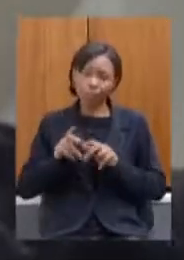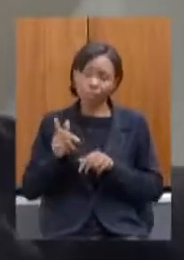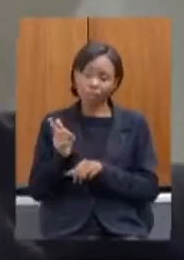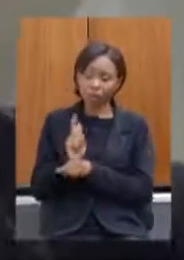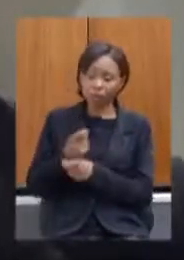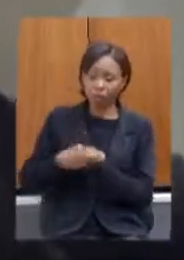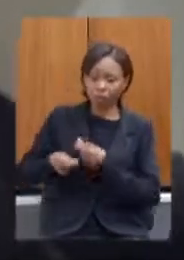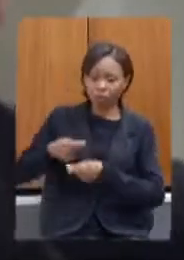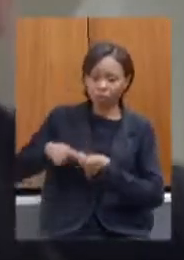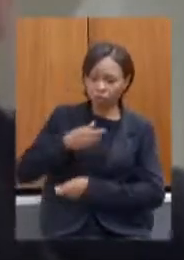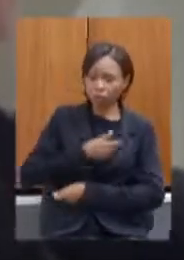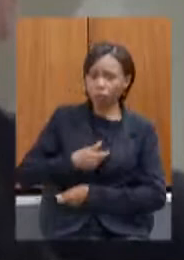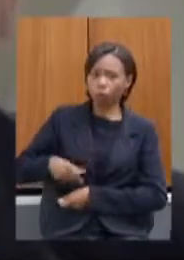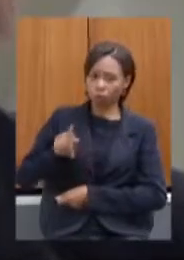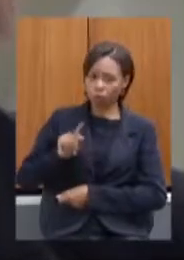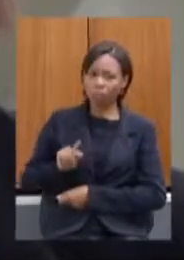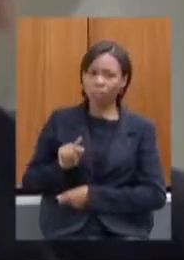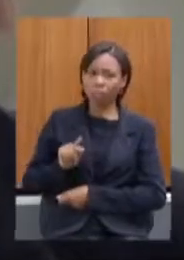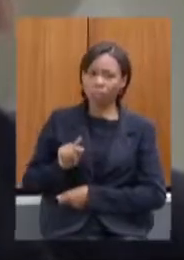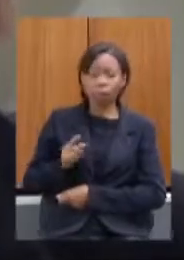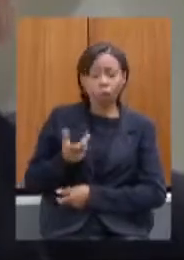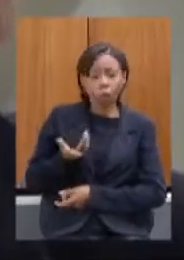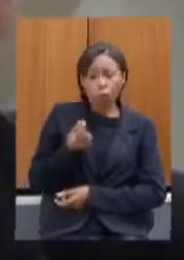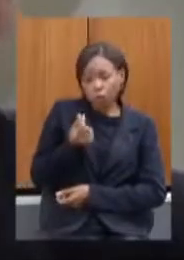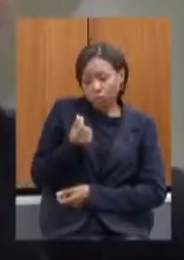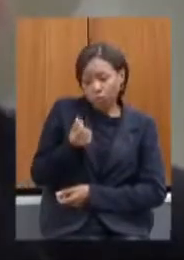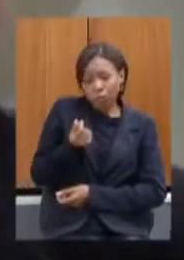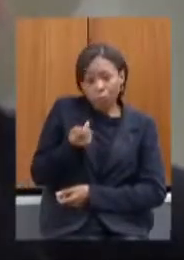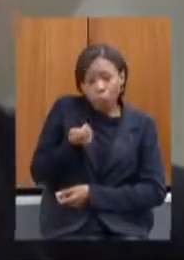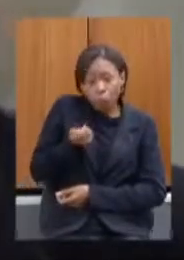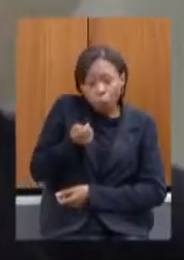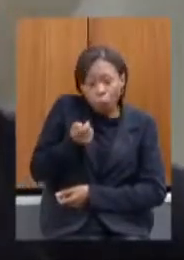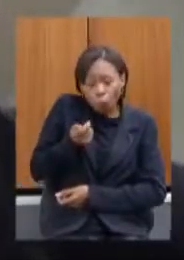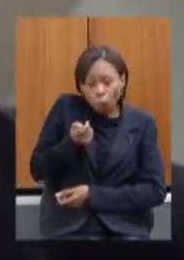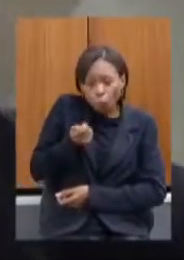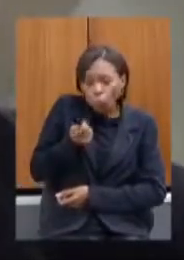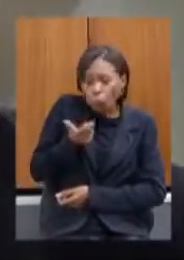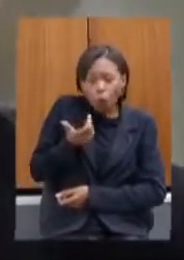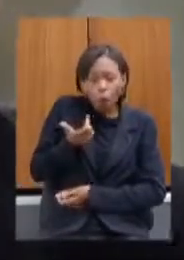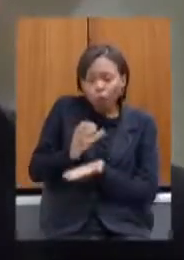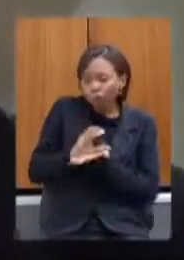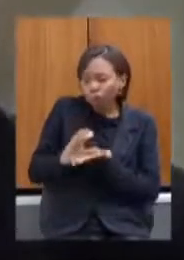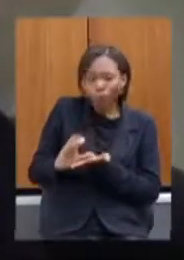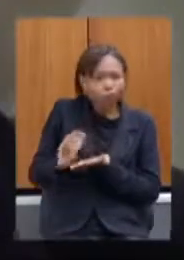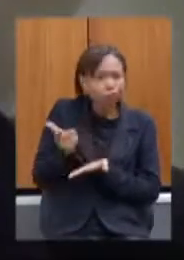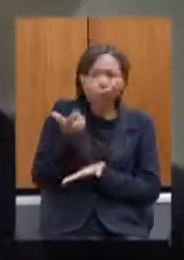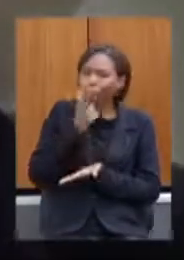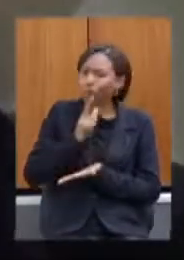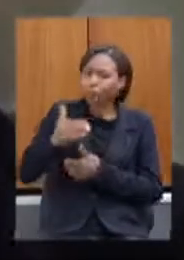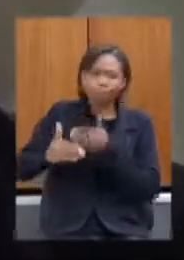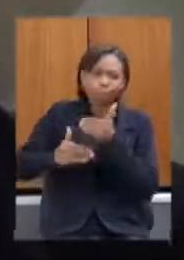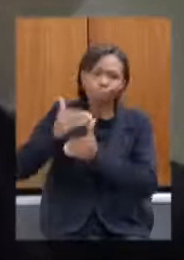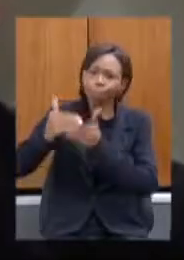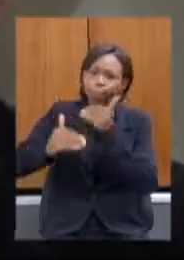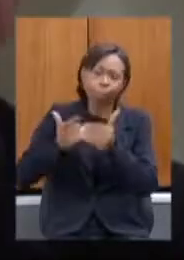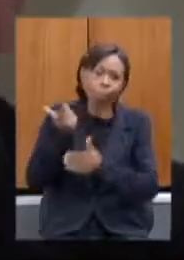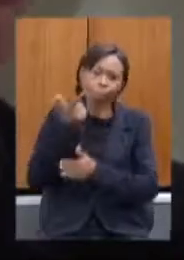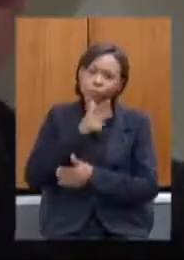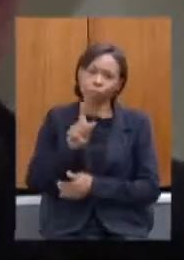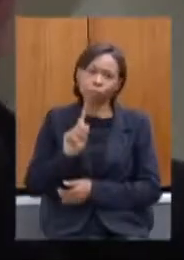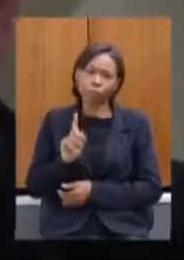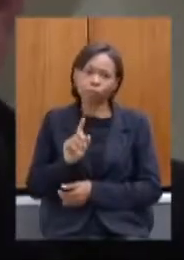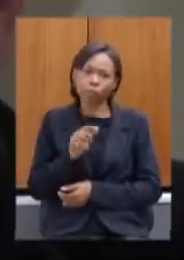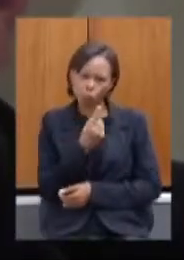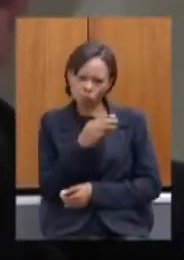o pouco dinheiro que foi definido não consegue andar só mais um